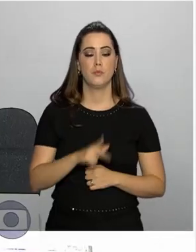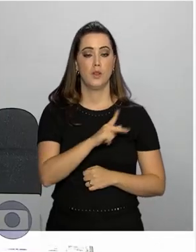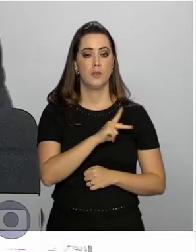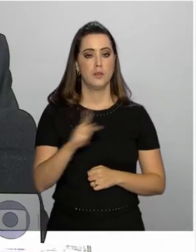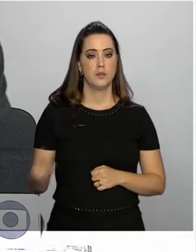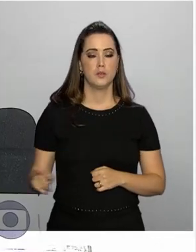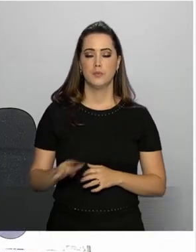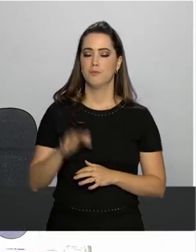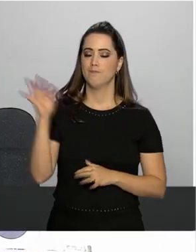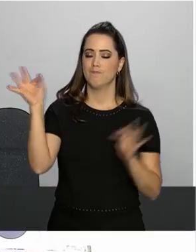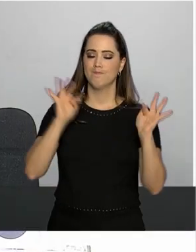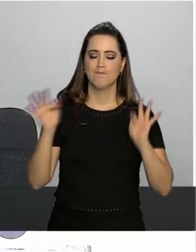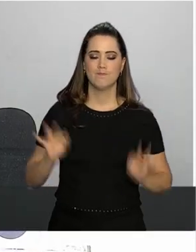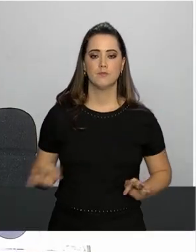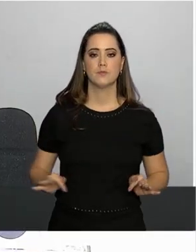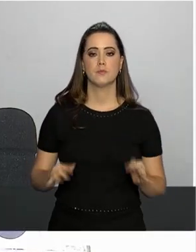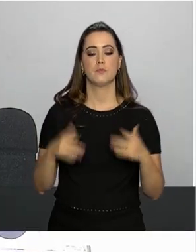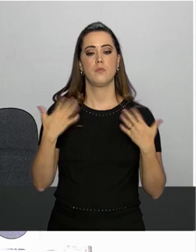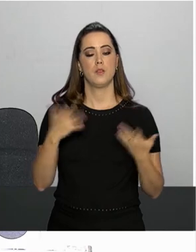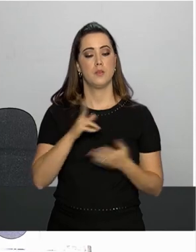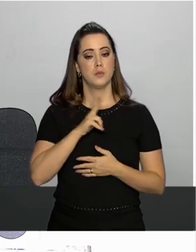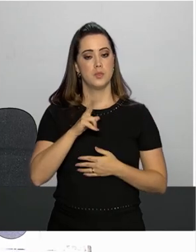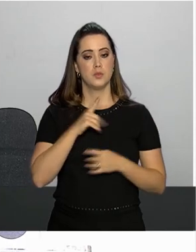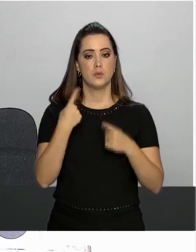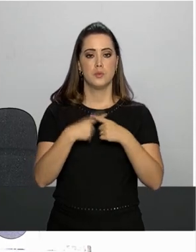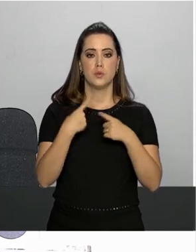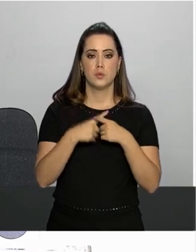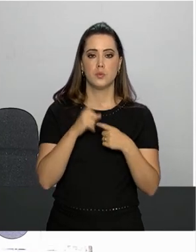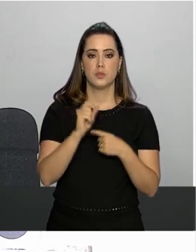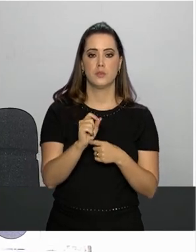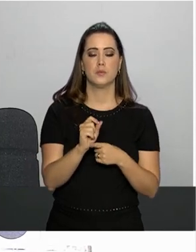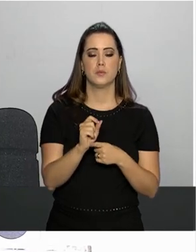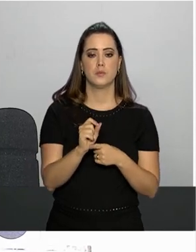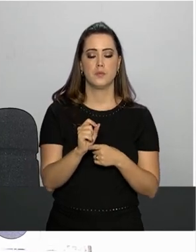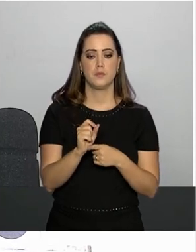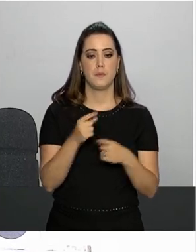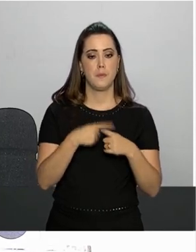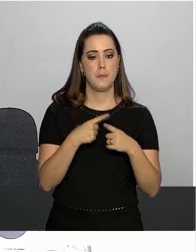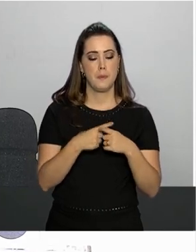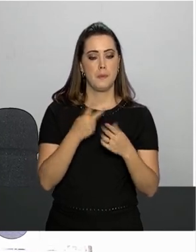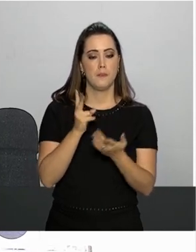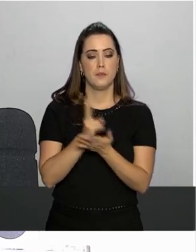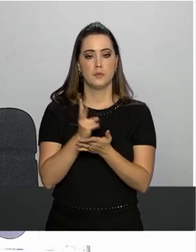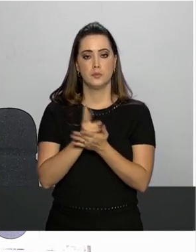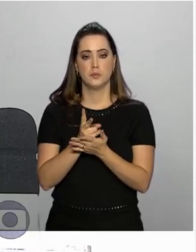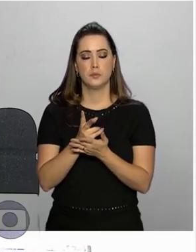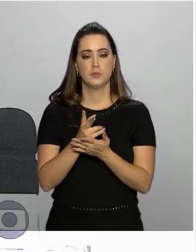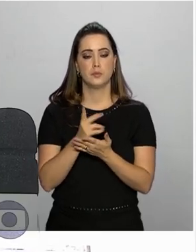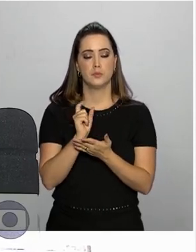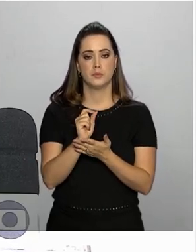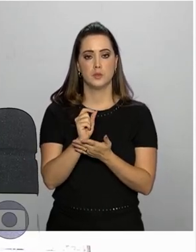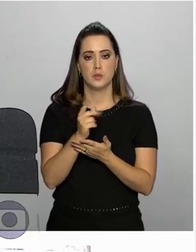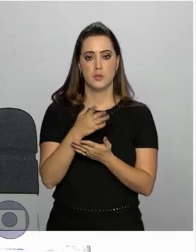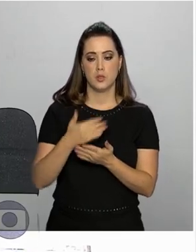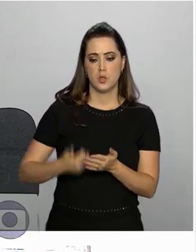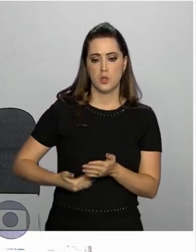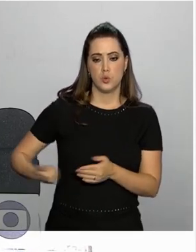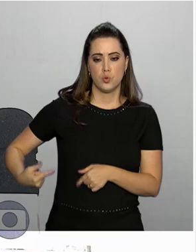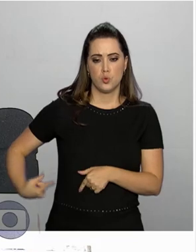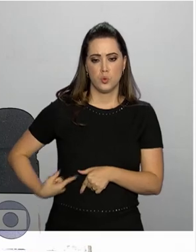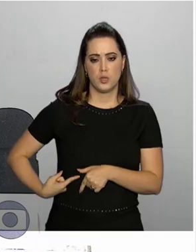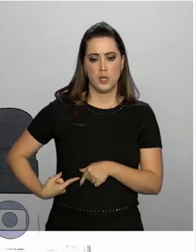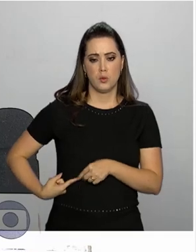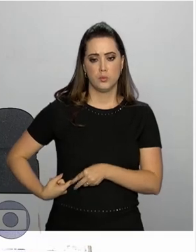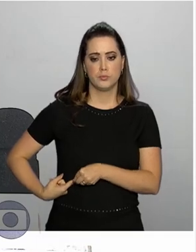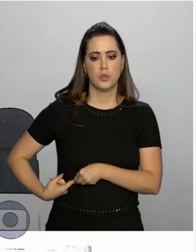naturalmente está muito feliz, particularmente porque, além de sacar o dreno do abdômen,